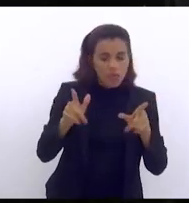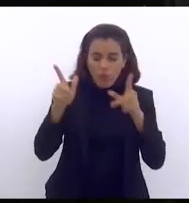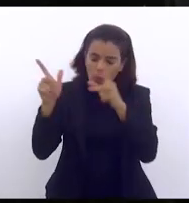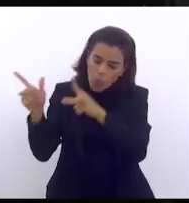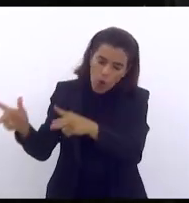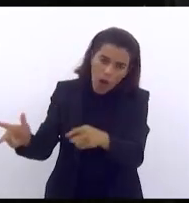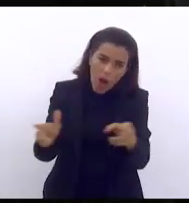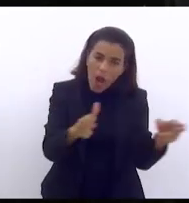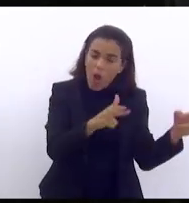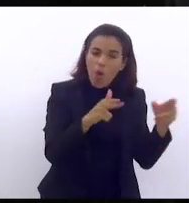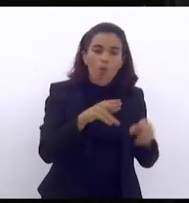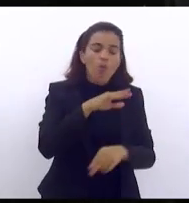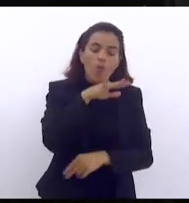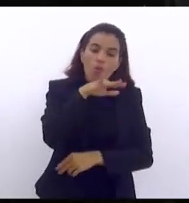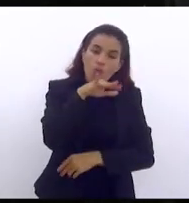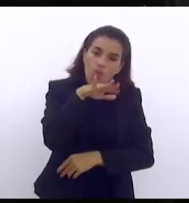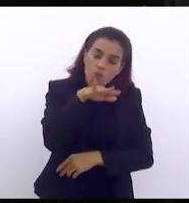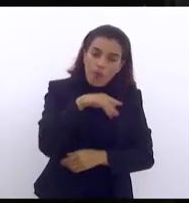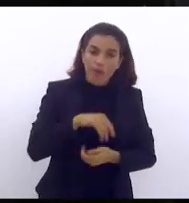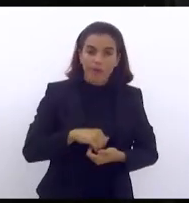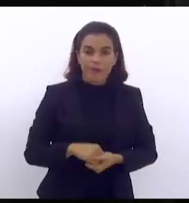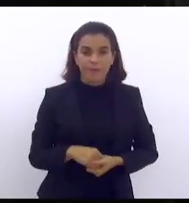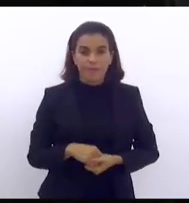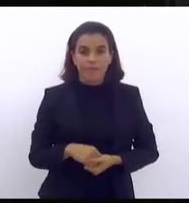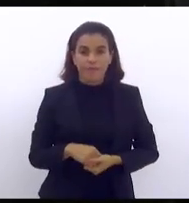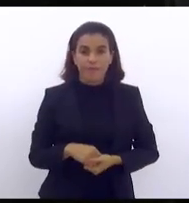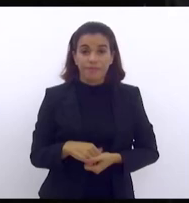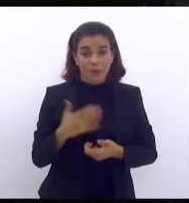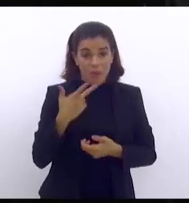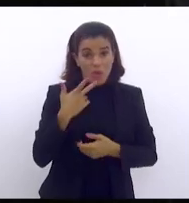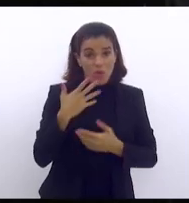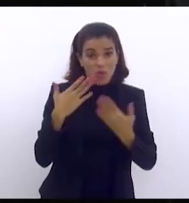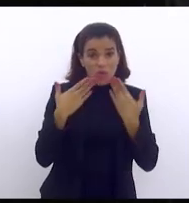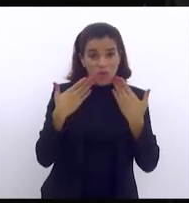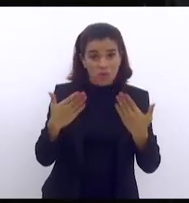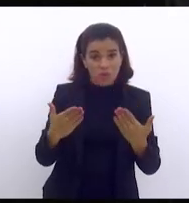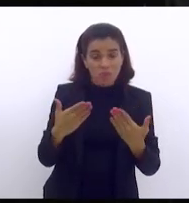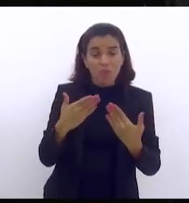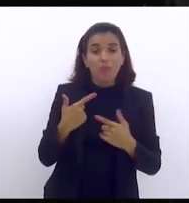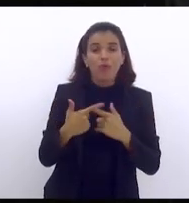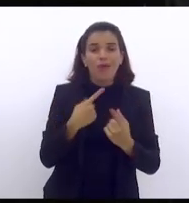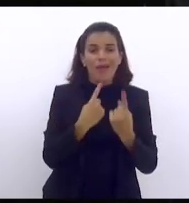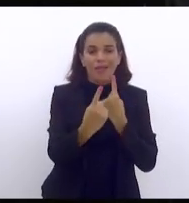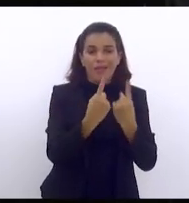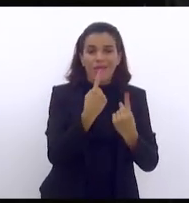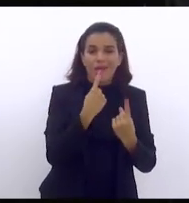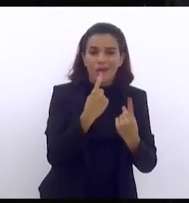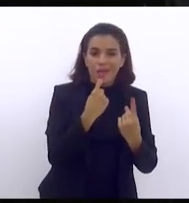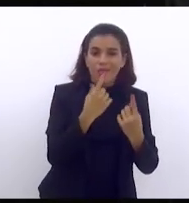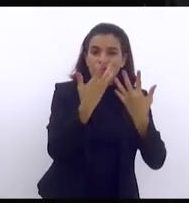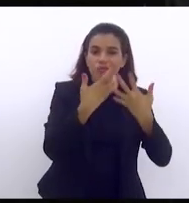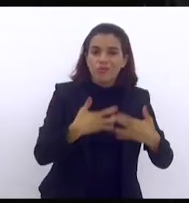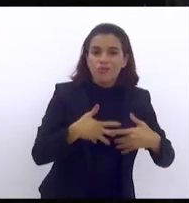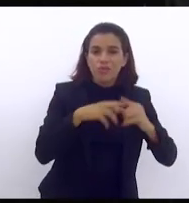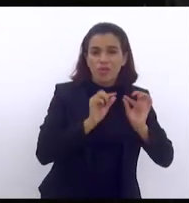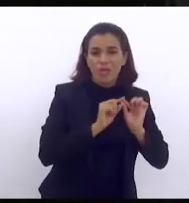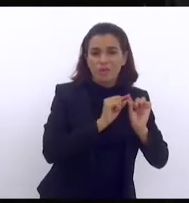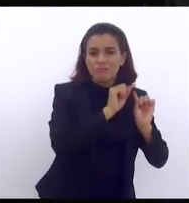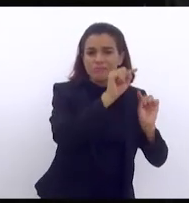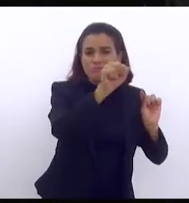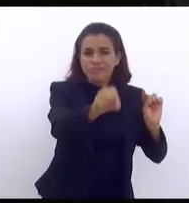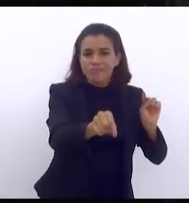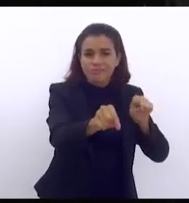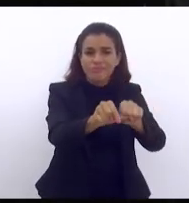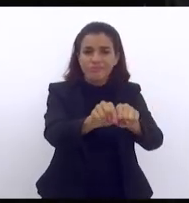muito ruim estou assinalando isso porque a linha vermelha ela funciona como um todo e não